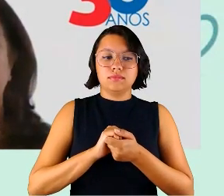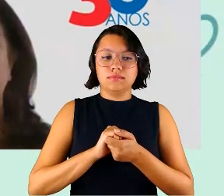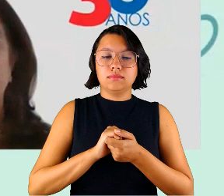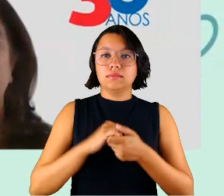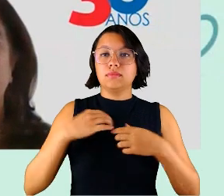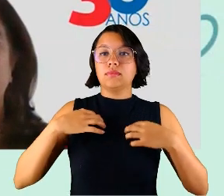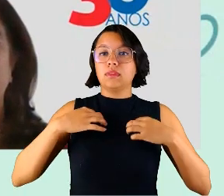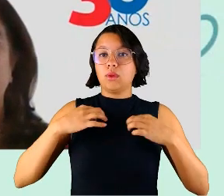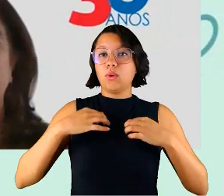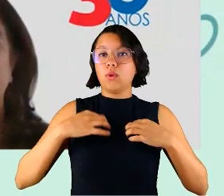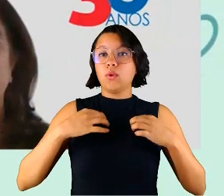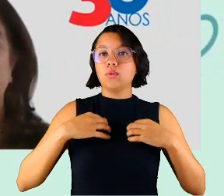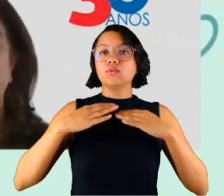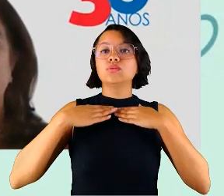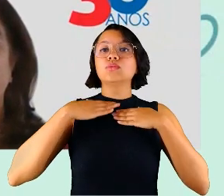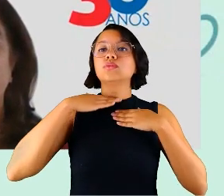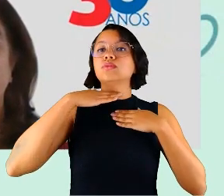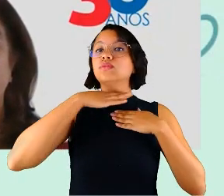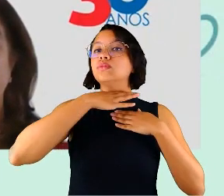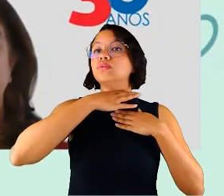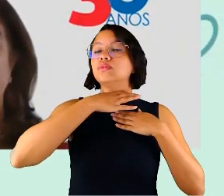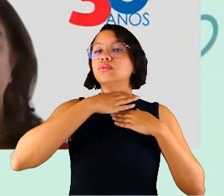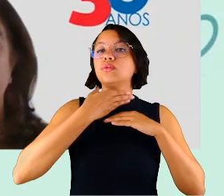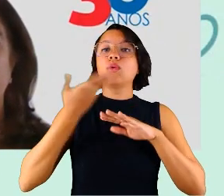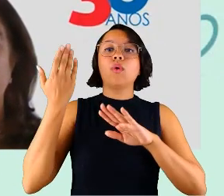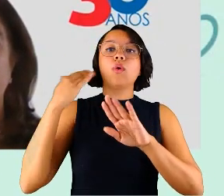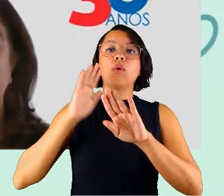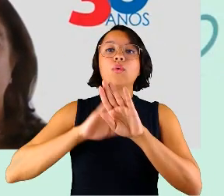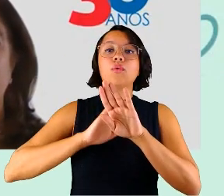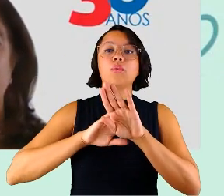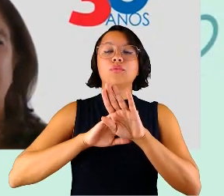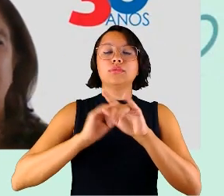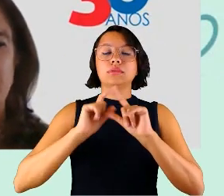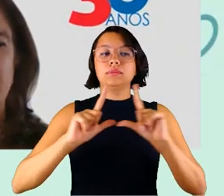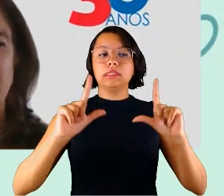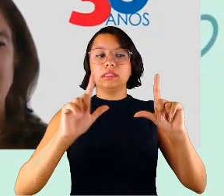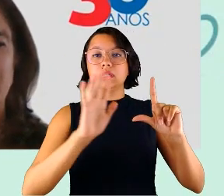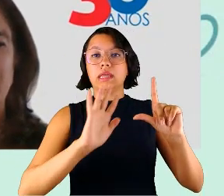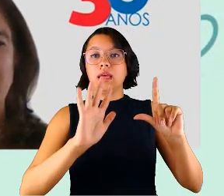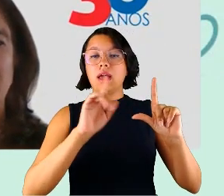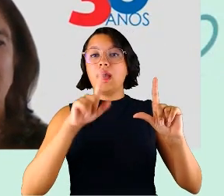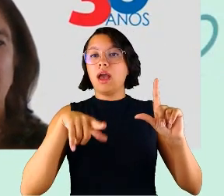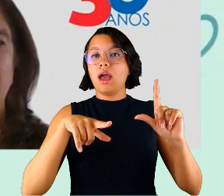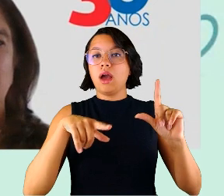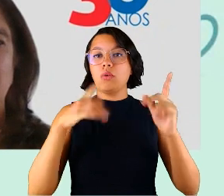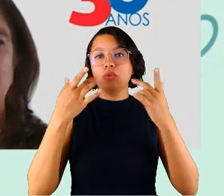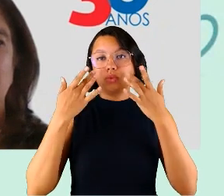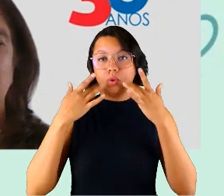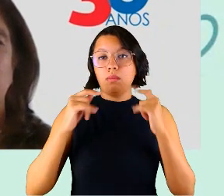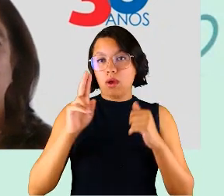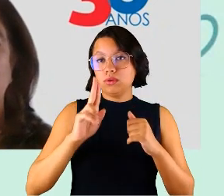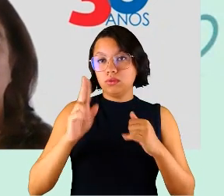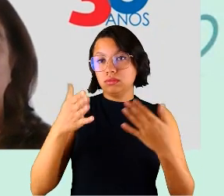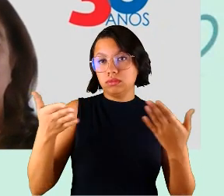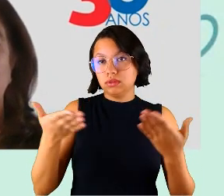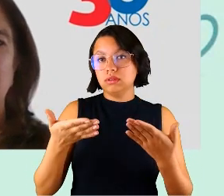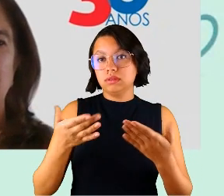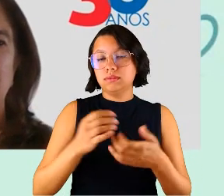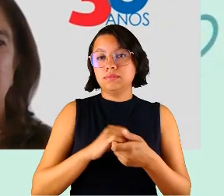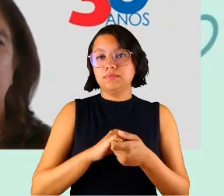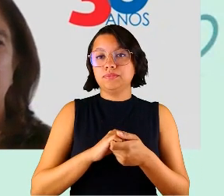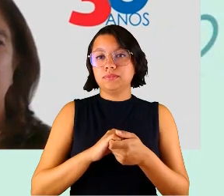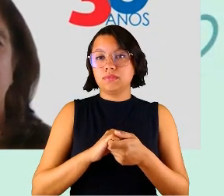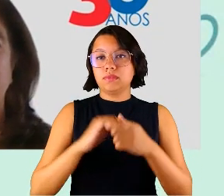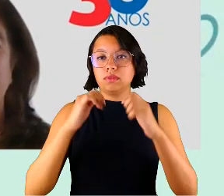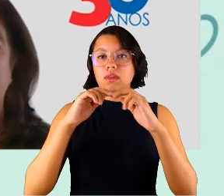estou com uma blusa de gola alta, o fundo da minha tela é o fundo padrão que nós usamos nas